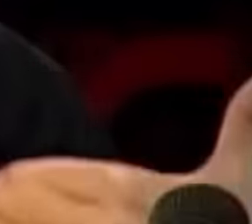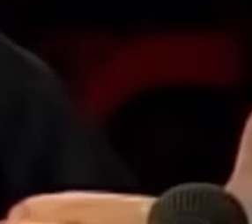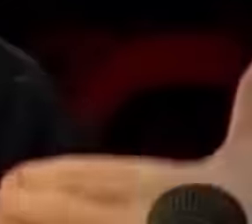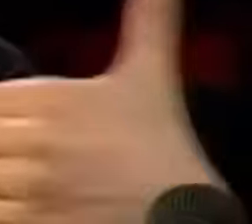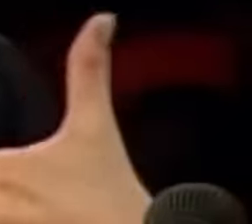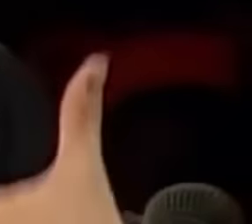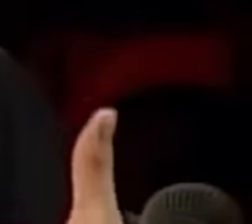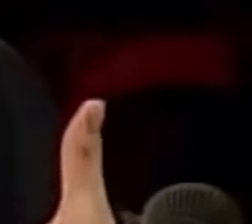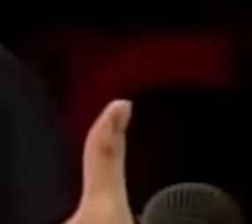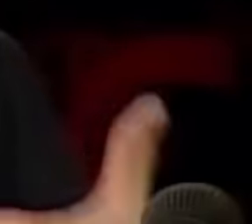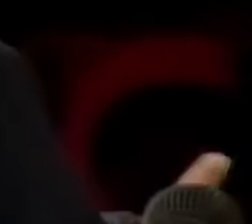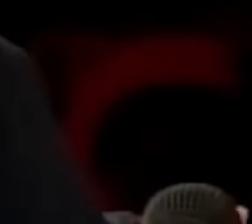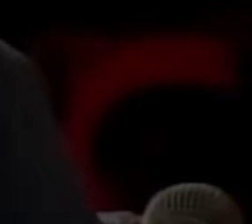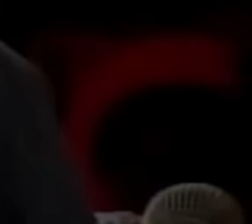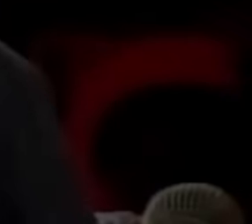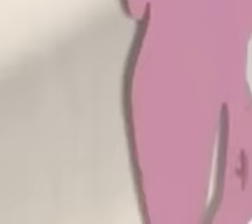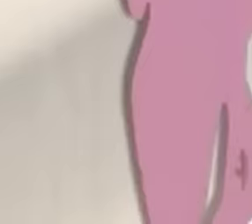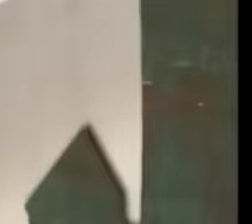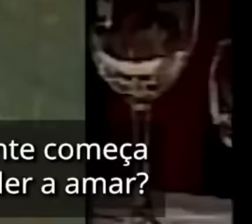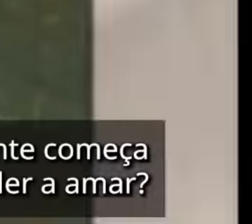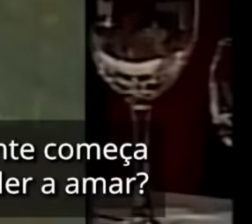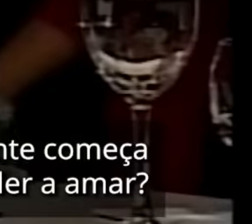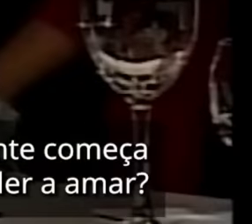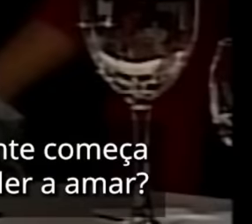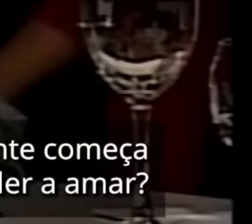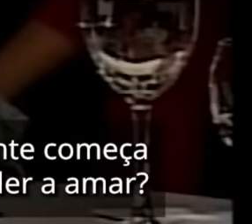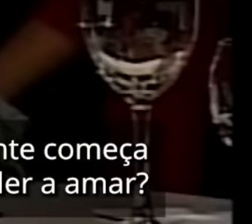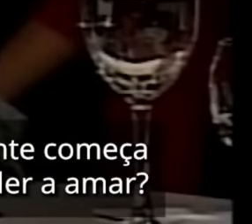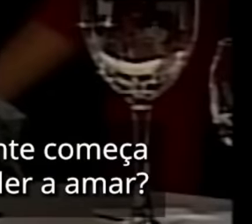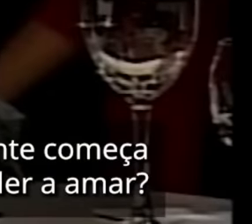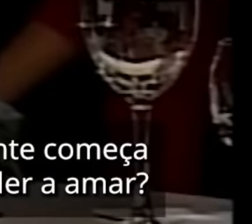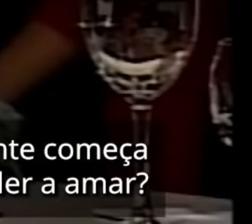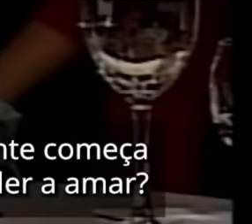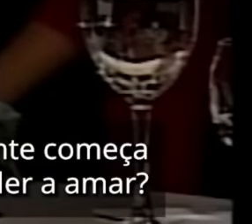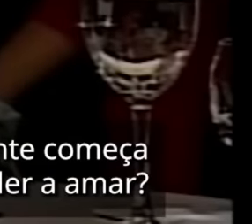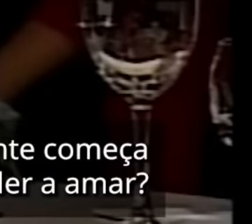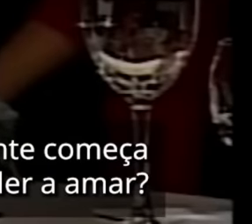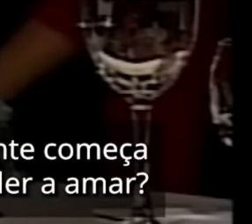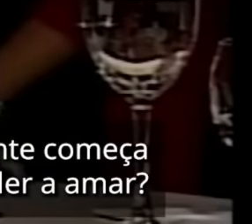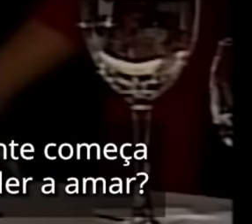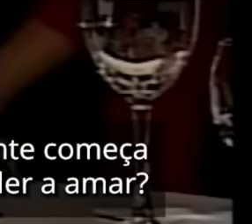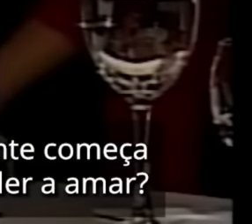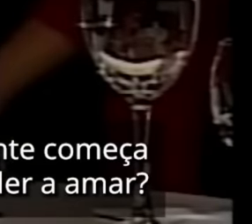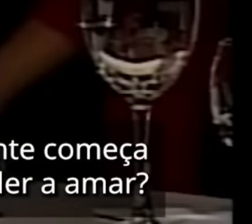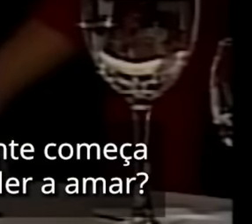o eu comigo mesmo quando é que a gente começa a aprender a amar